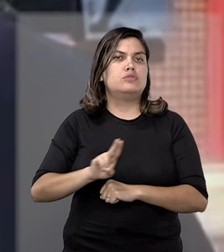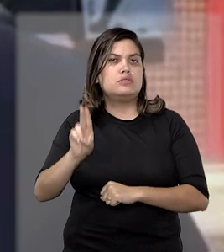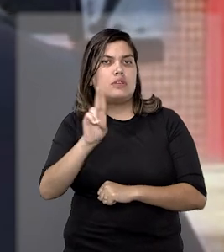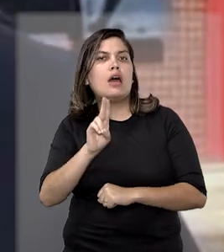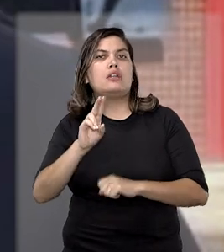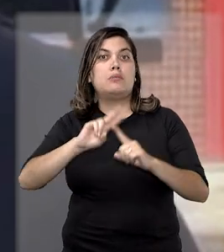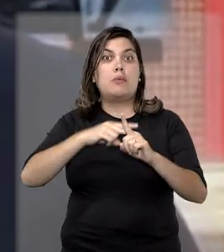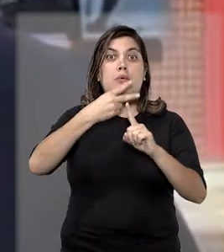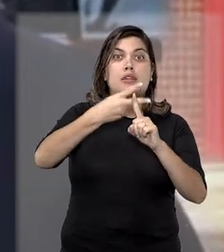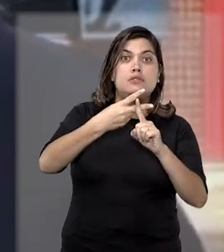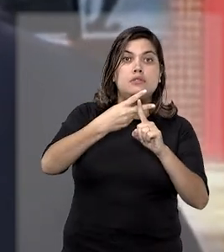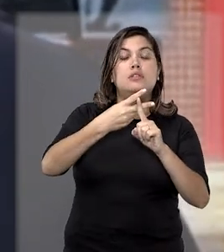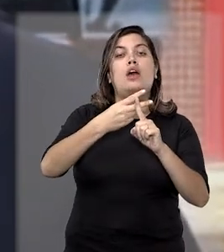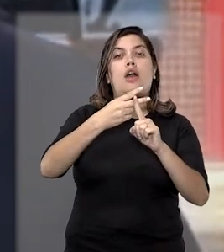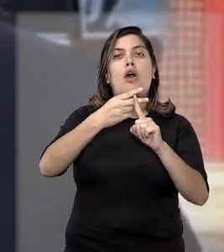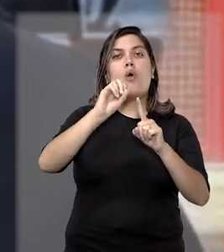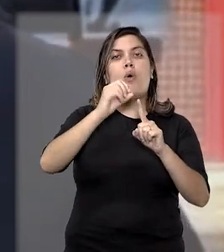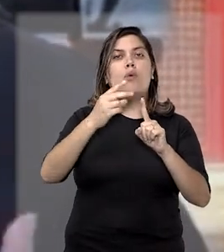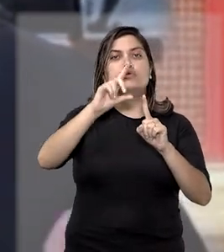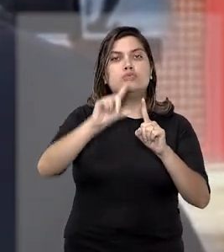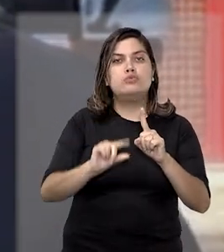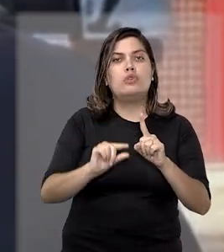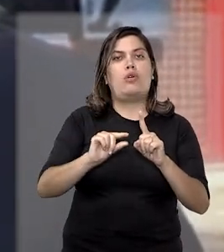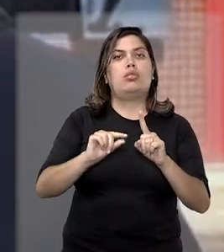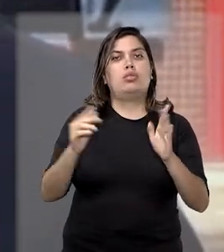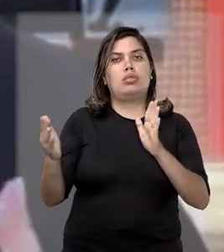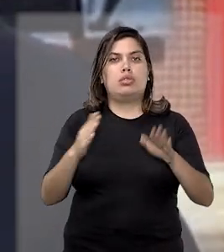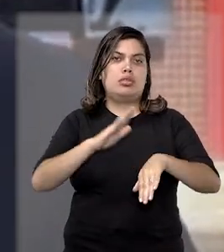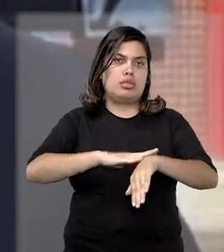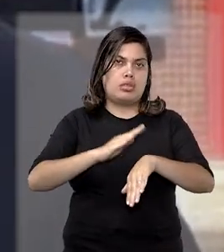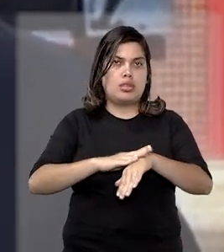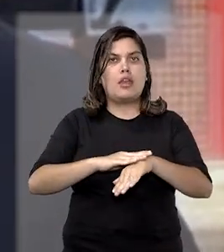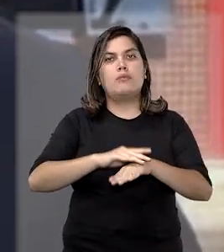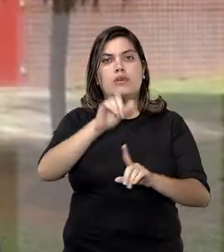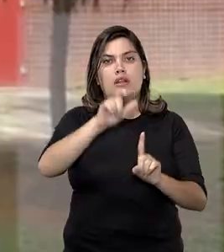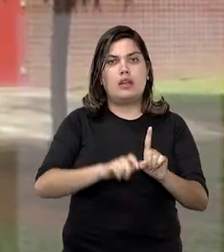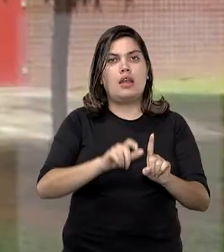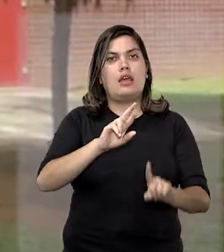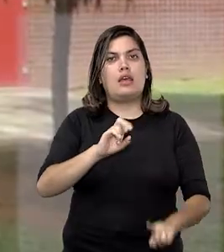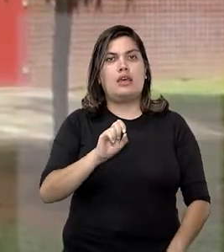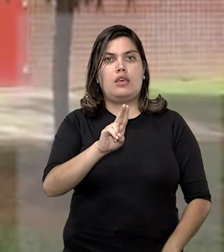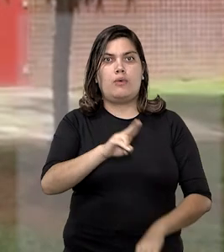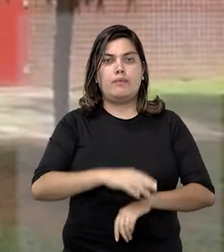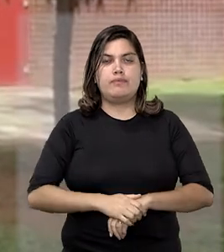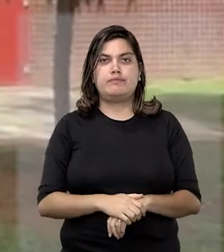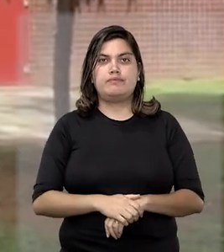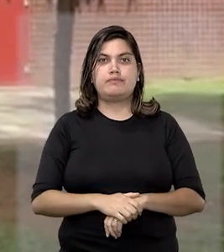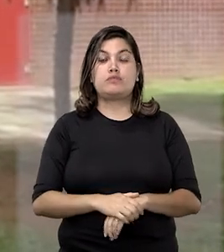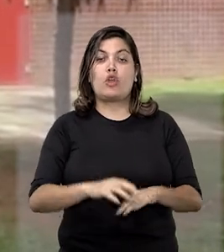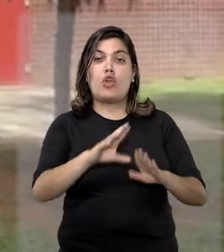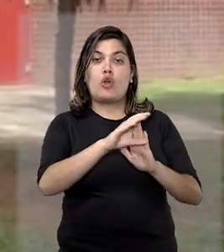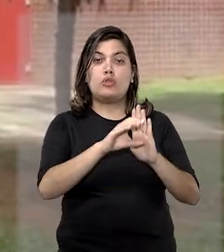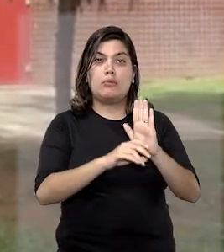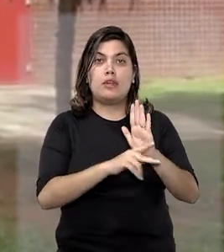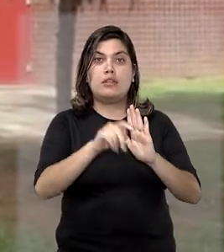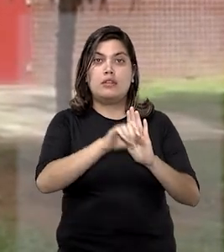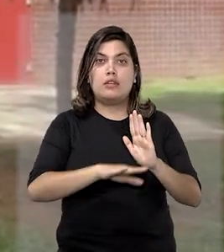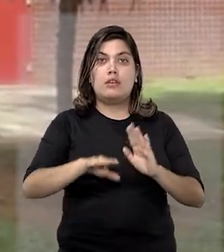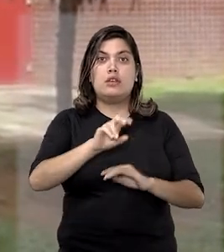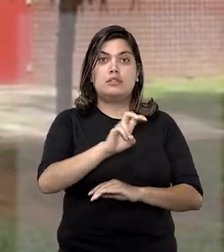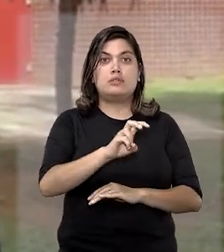usados tanto para aumentar como para diminuir o tempo de condenação de um réu. O Código Penal, na sua parte geral, o artigo